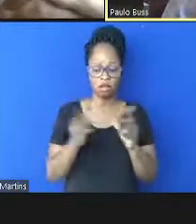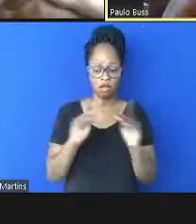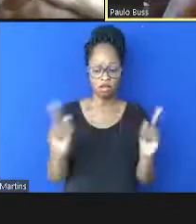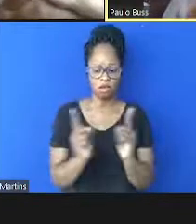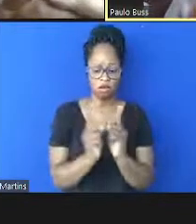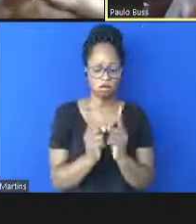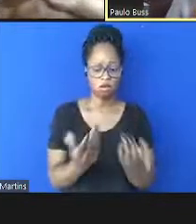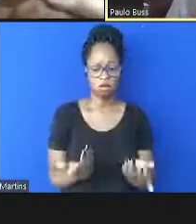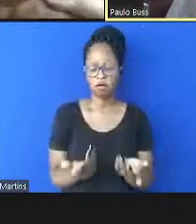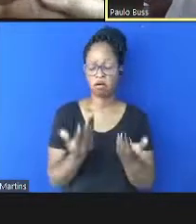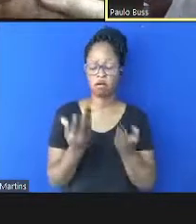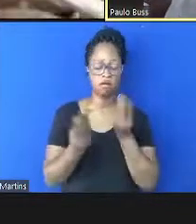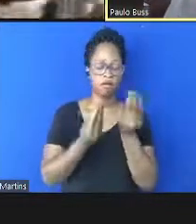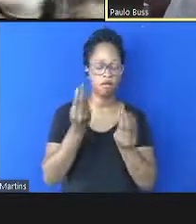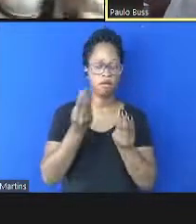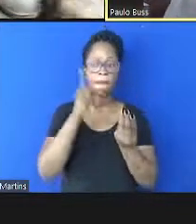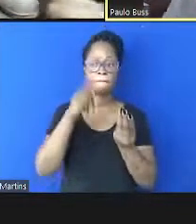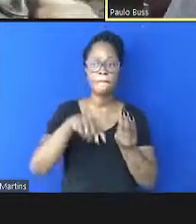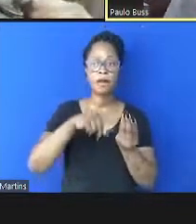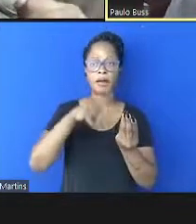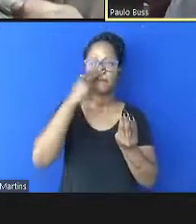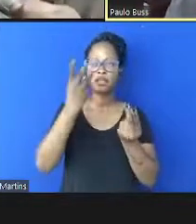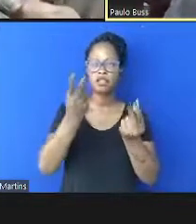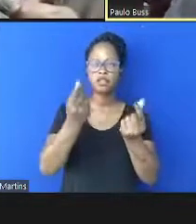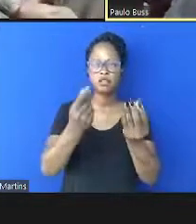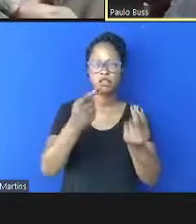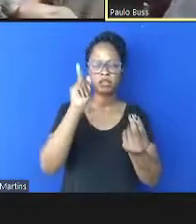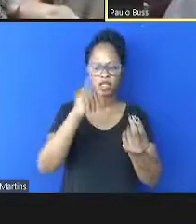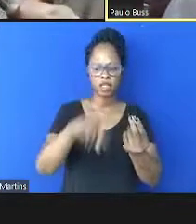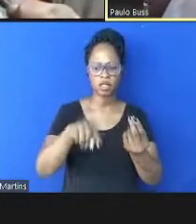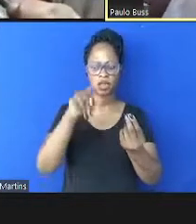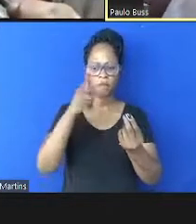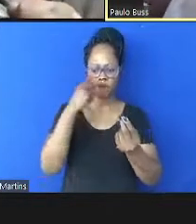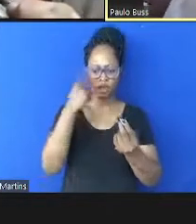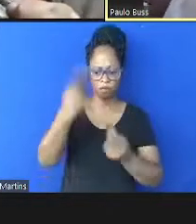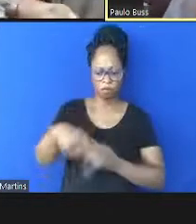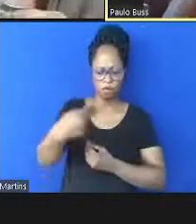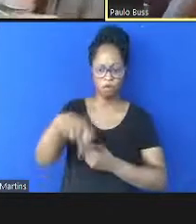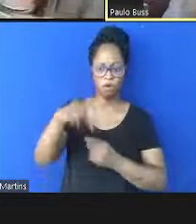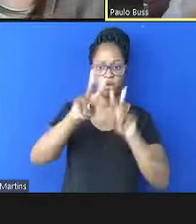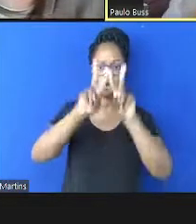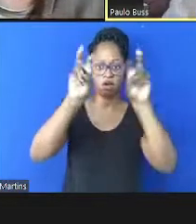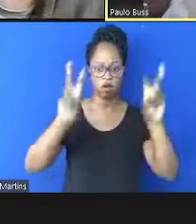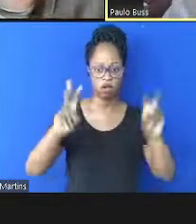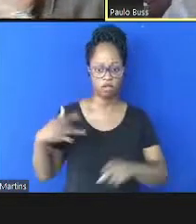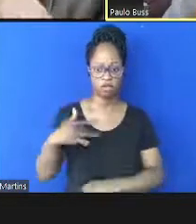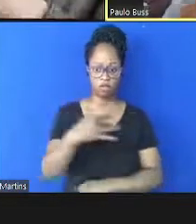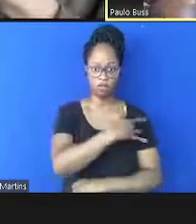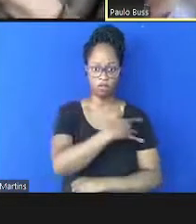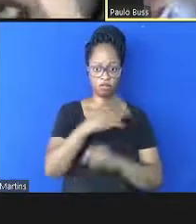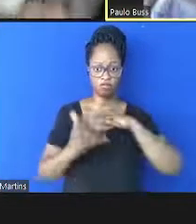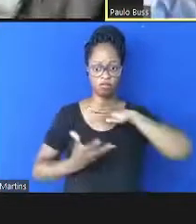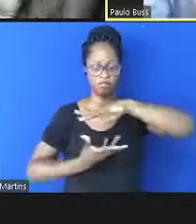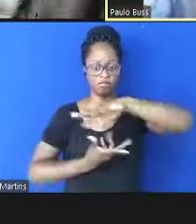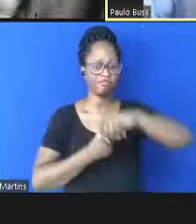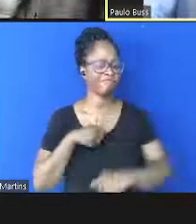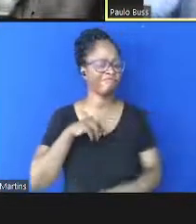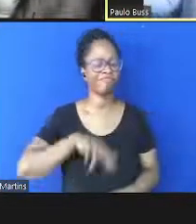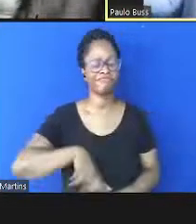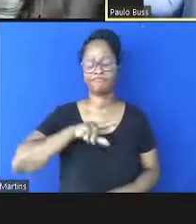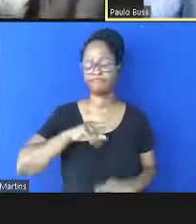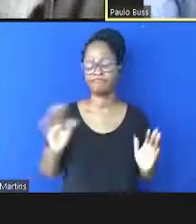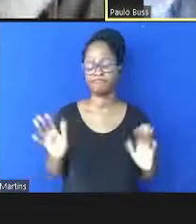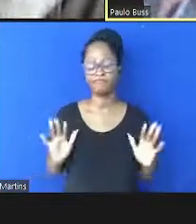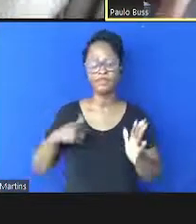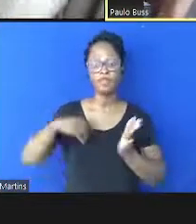da One Health, à questão da dita saúde planetária. Na realidade, a